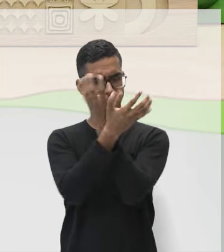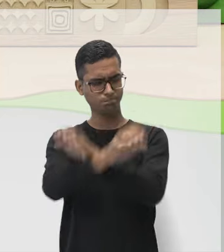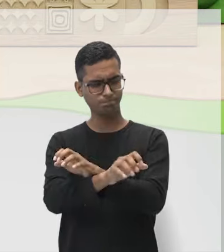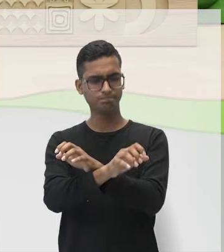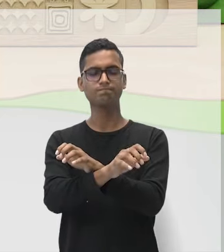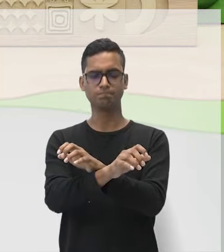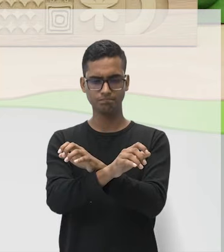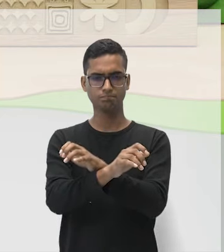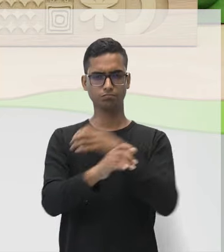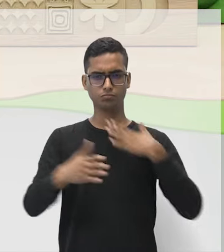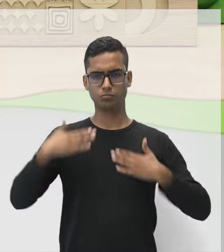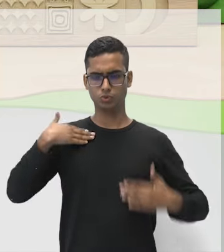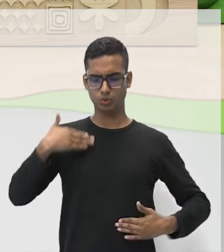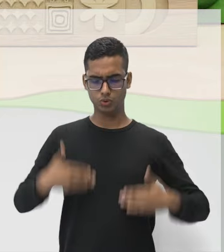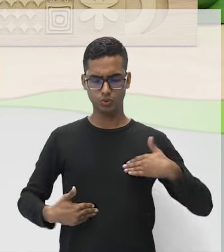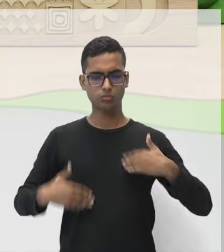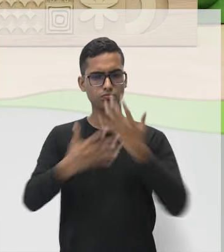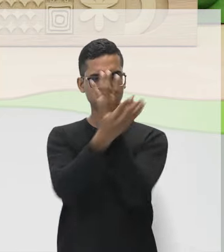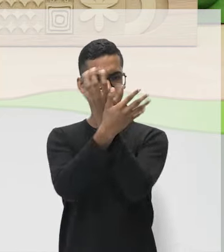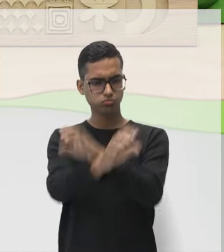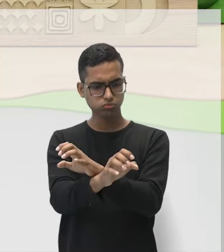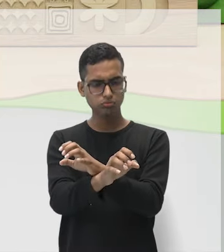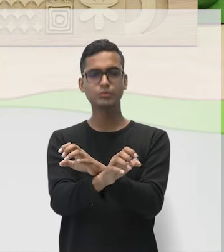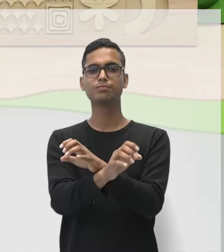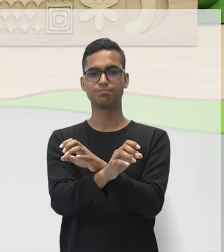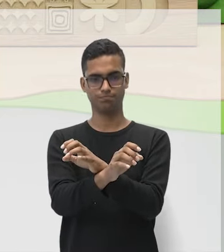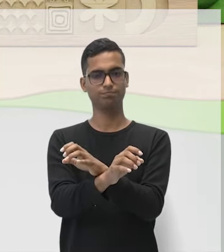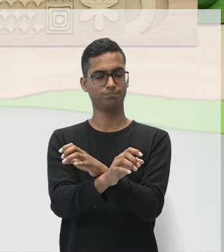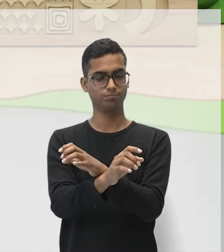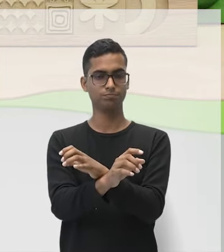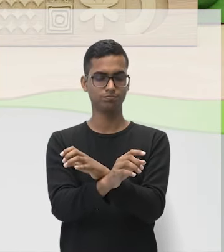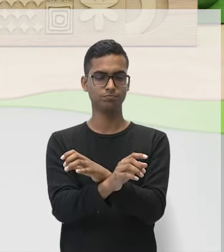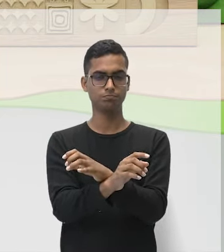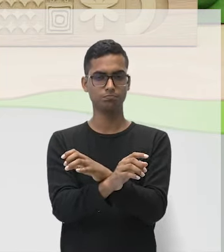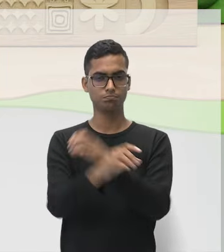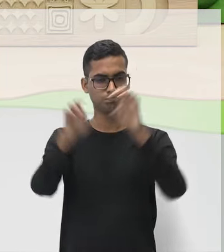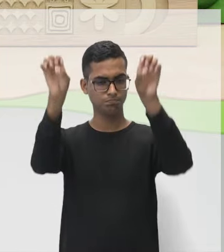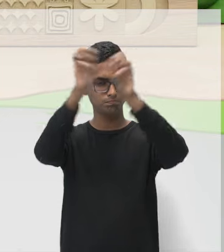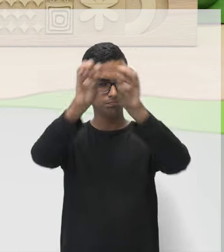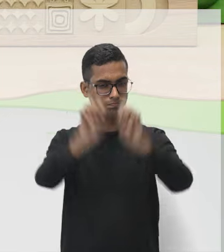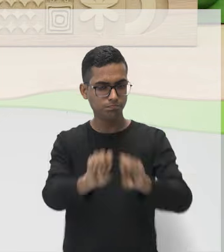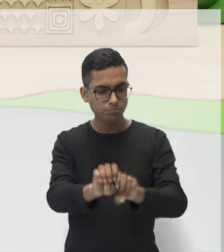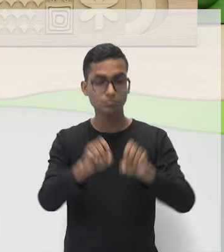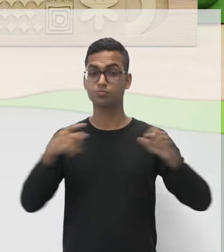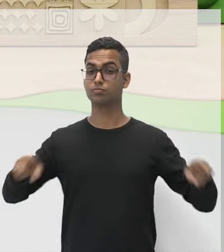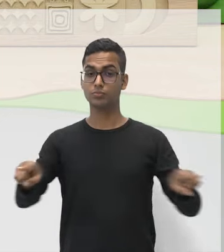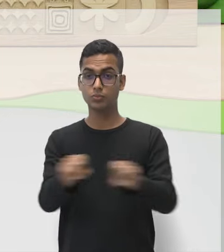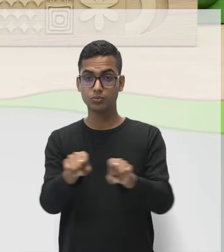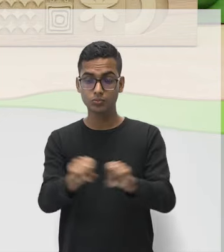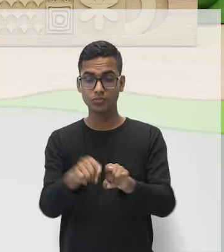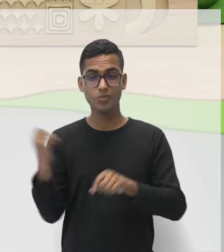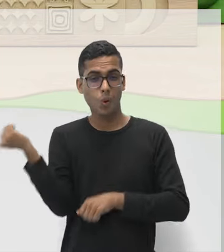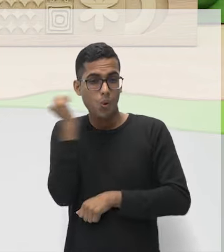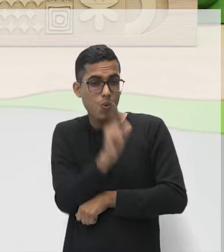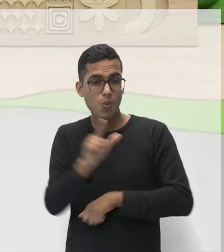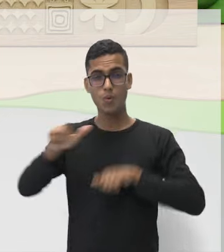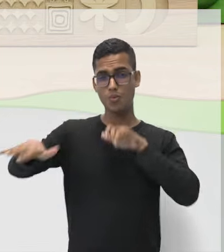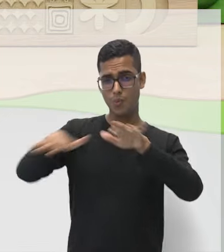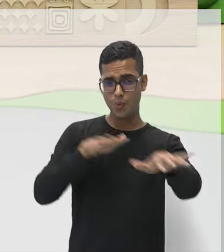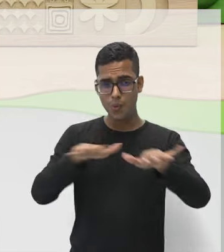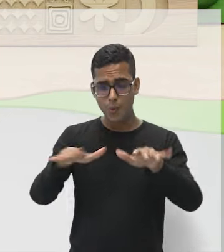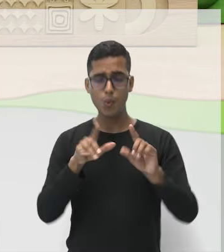certo? Que está aí dando forma. E para que a gente consiga realizar os